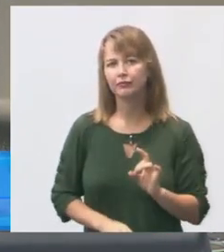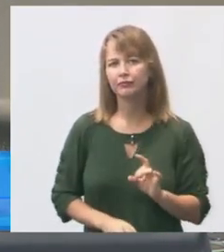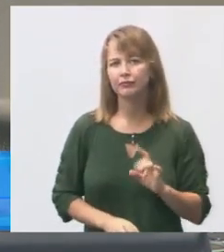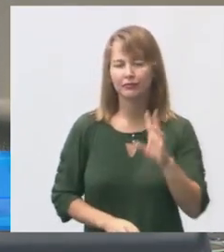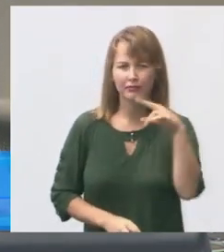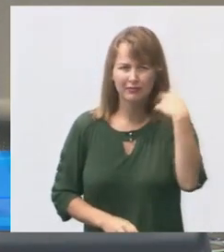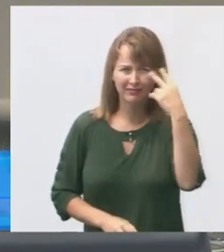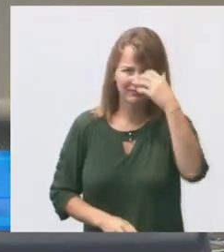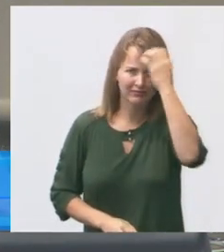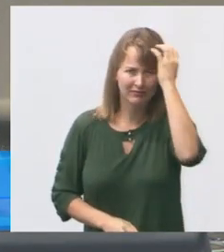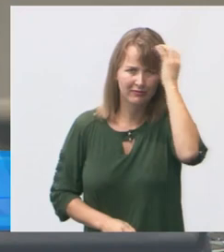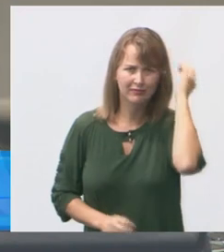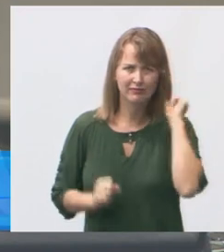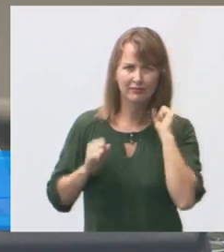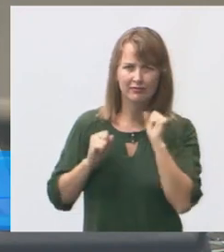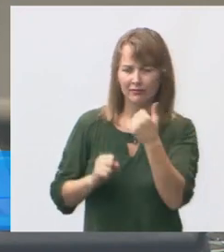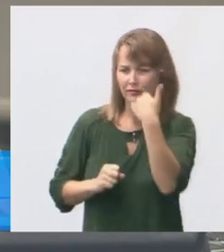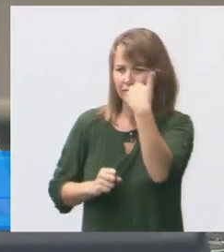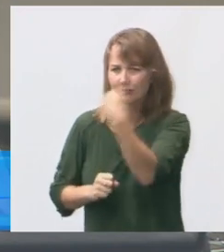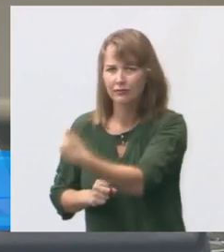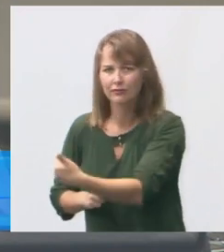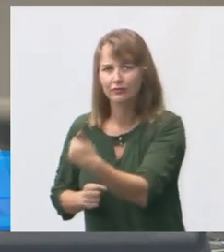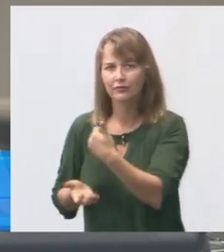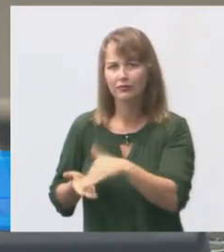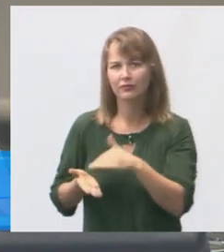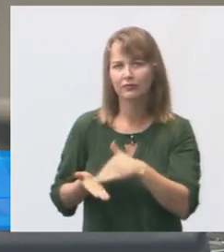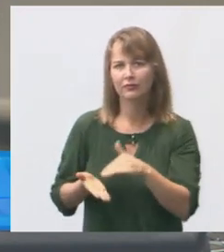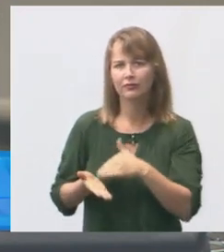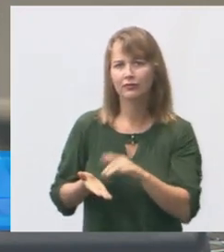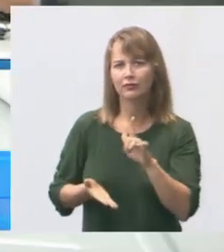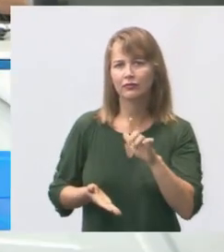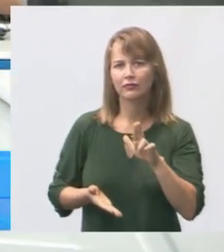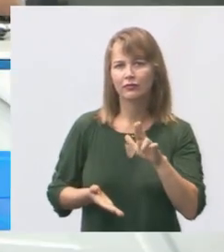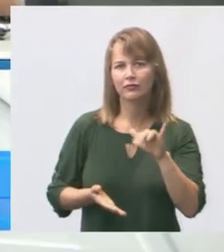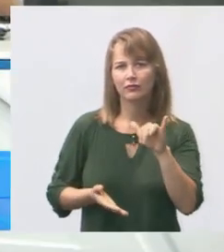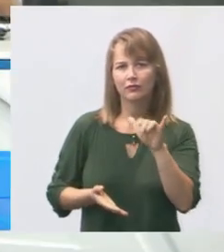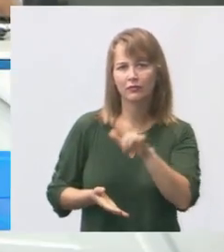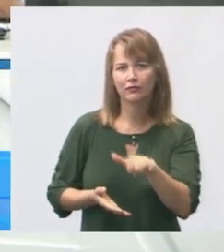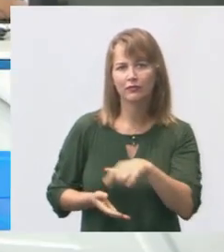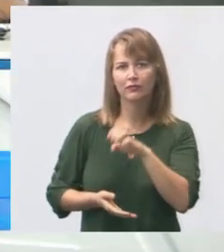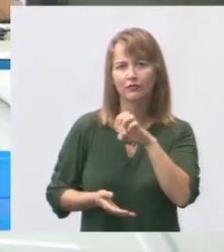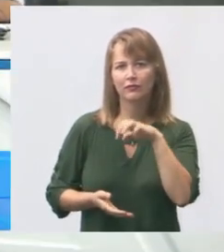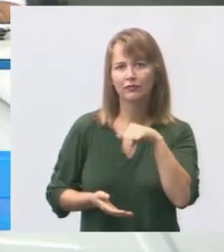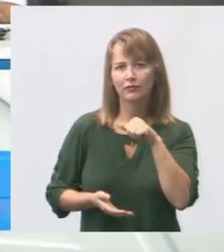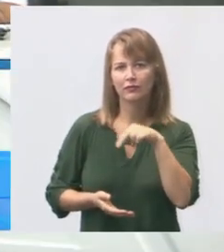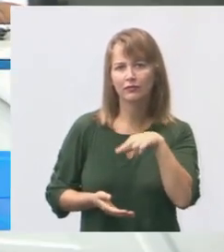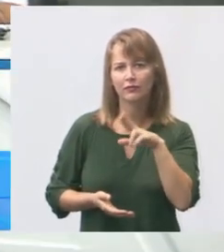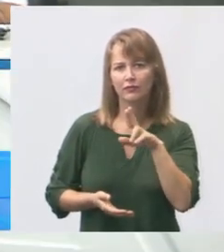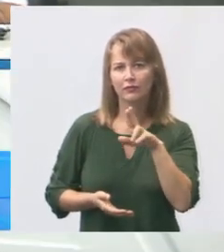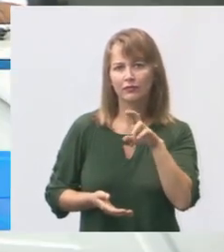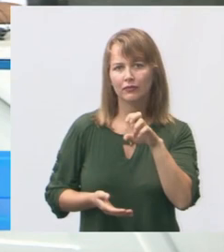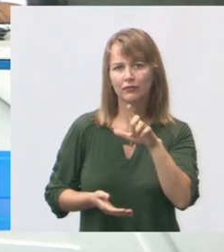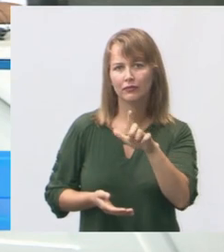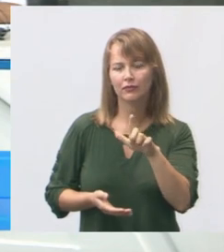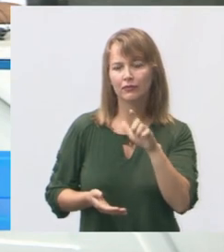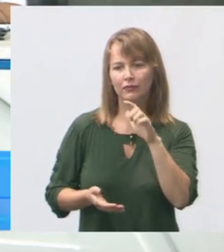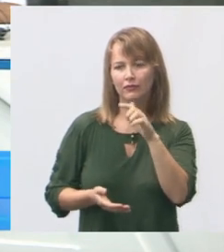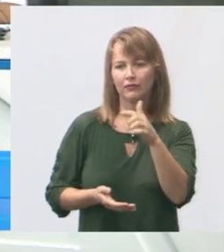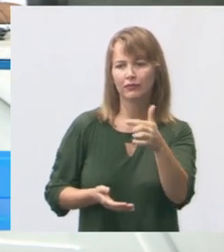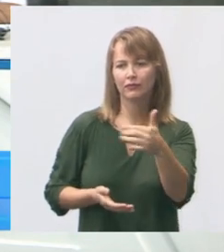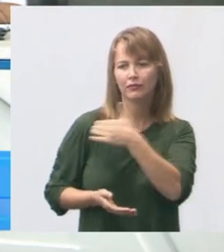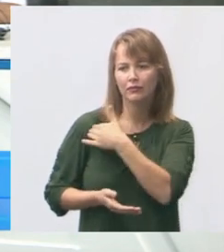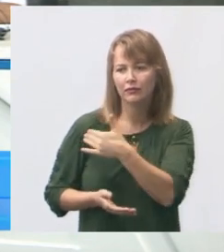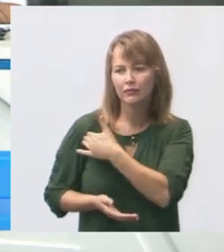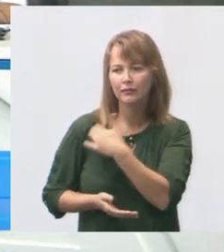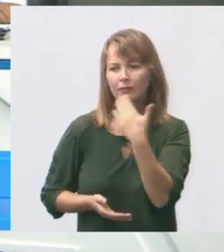uma ligada para o secretário Luiz Emanuel e solicitar e